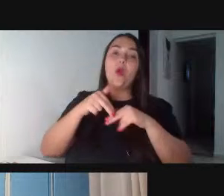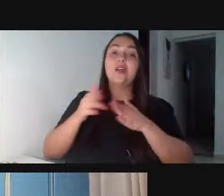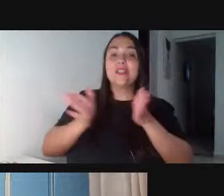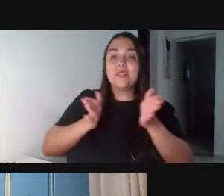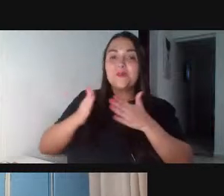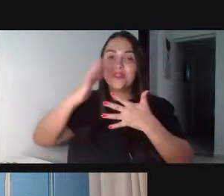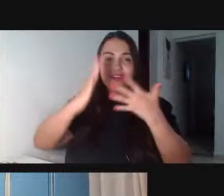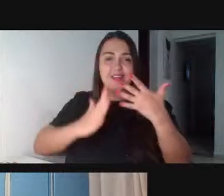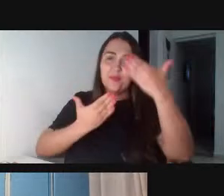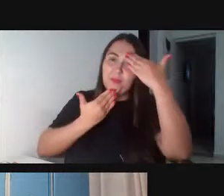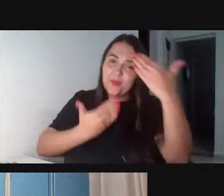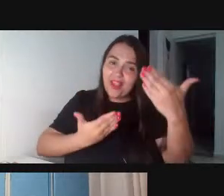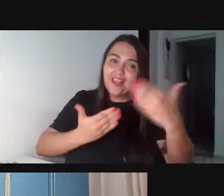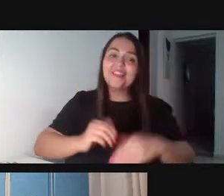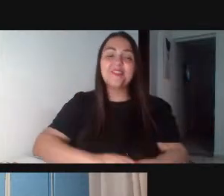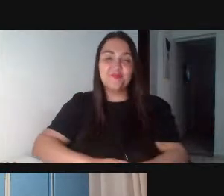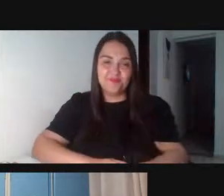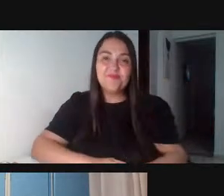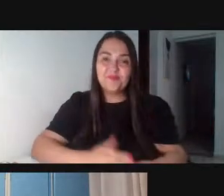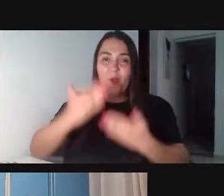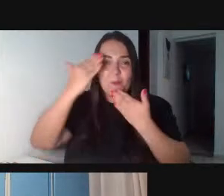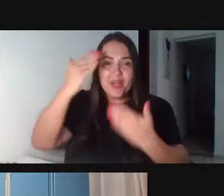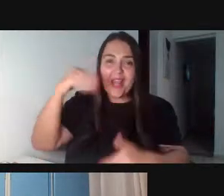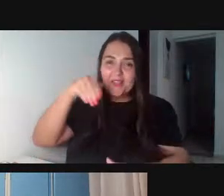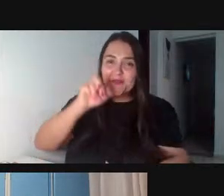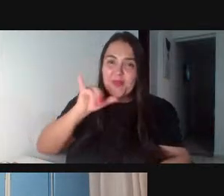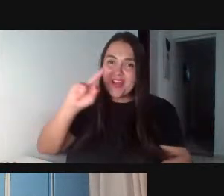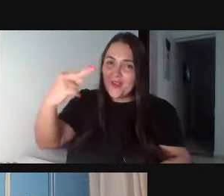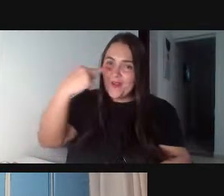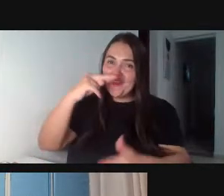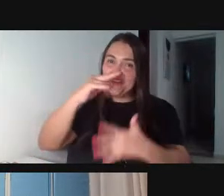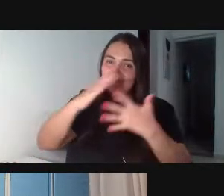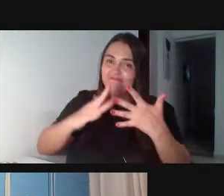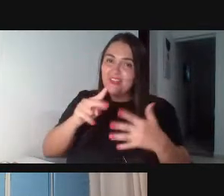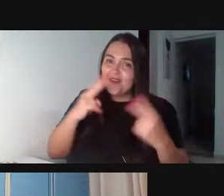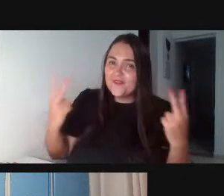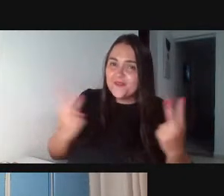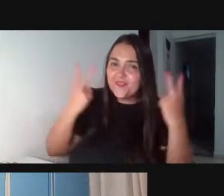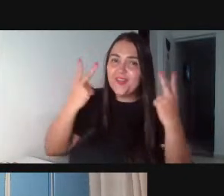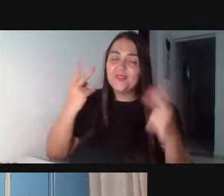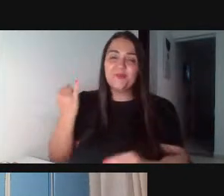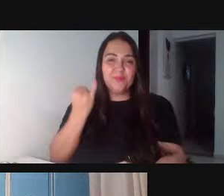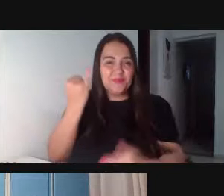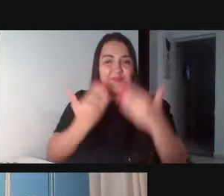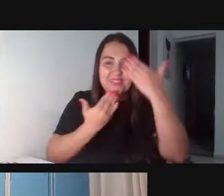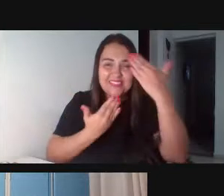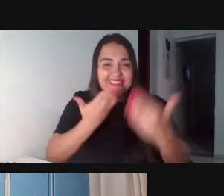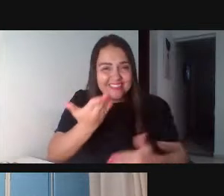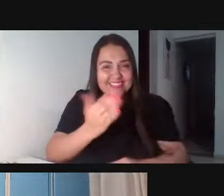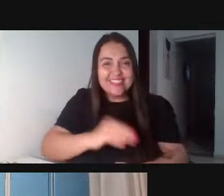em Libras muito obrigada Maria pelo seu reconhecimento isso é muito importante para a gente também